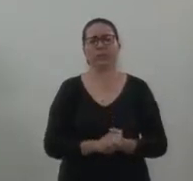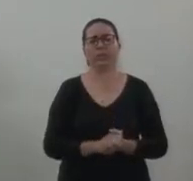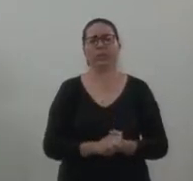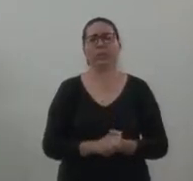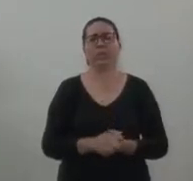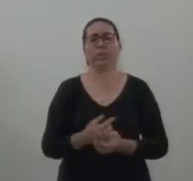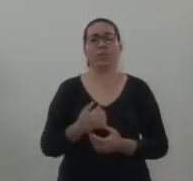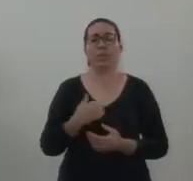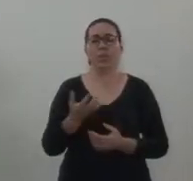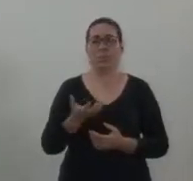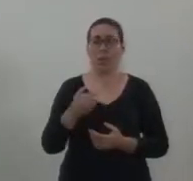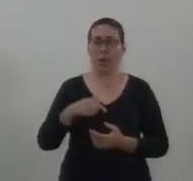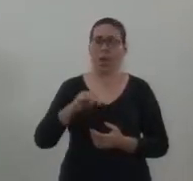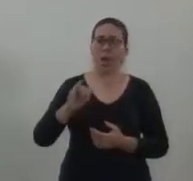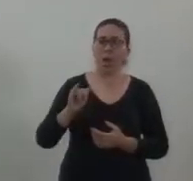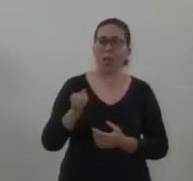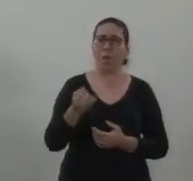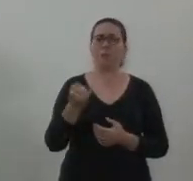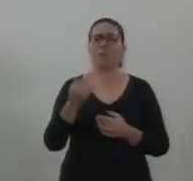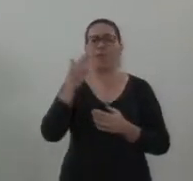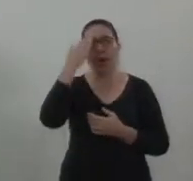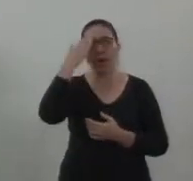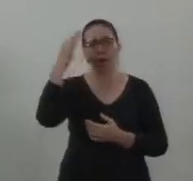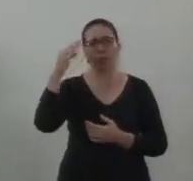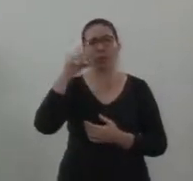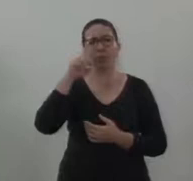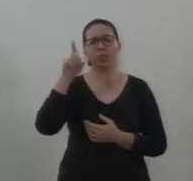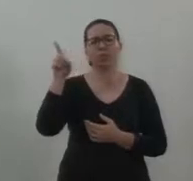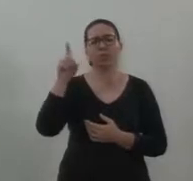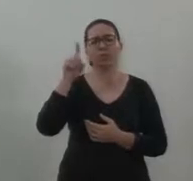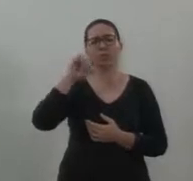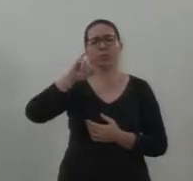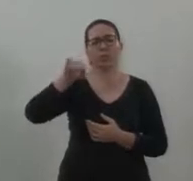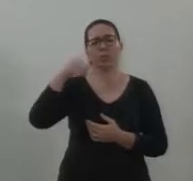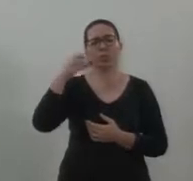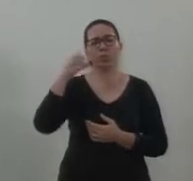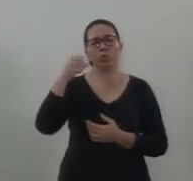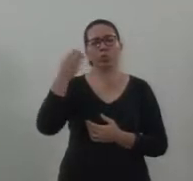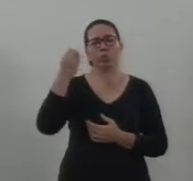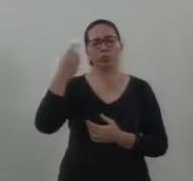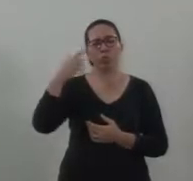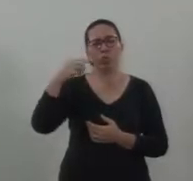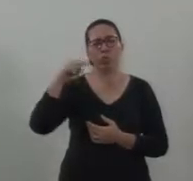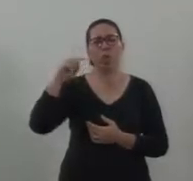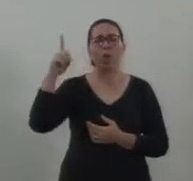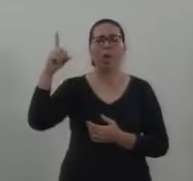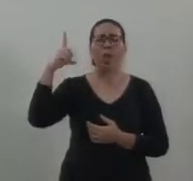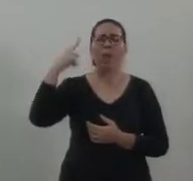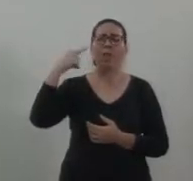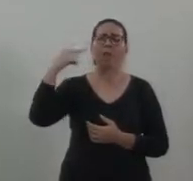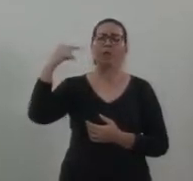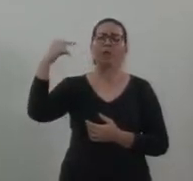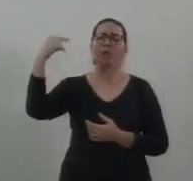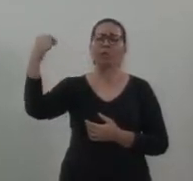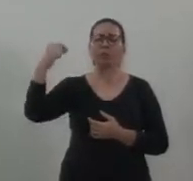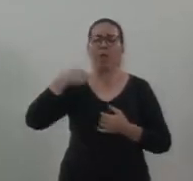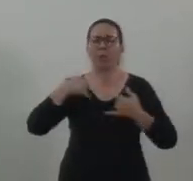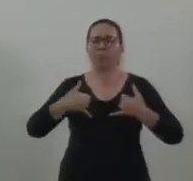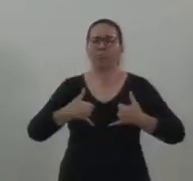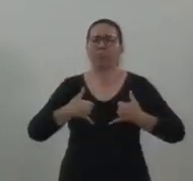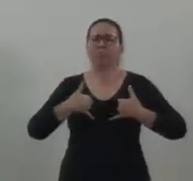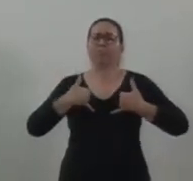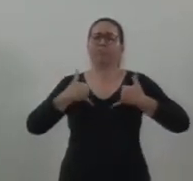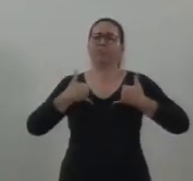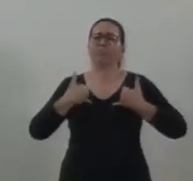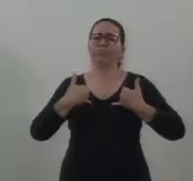nessa sessão, aproveitar para agradecer o diácono João Henrique, por me conceder essa honra de poder